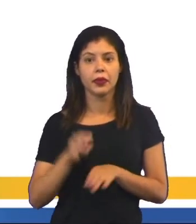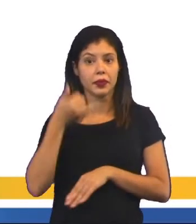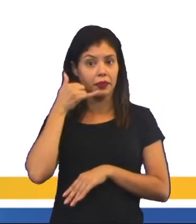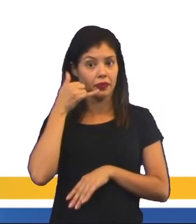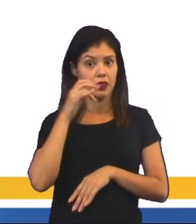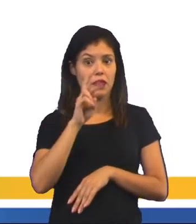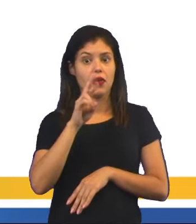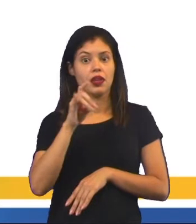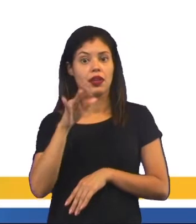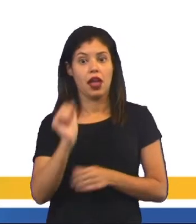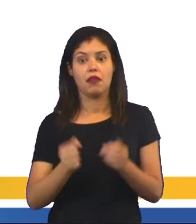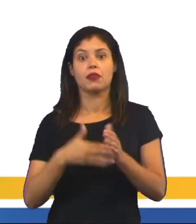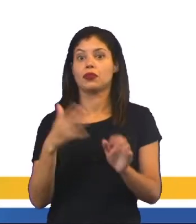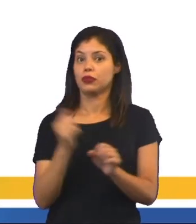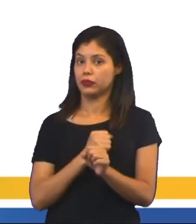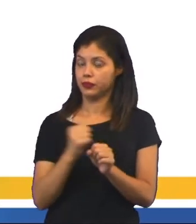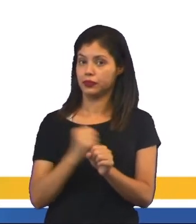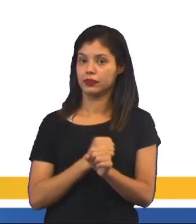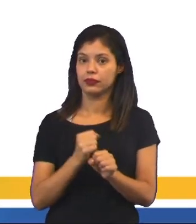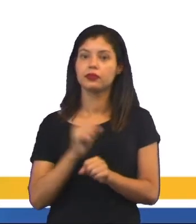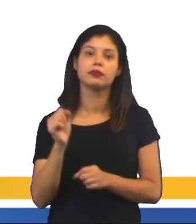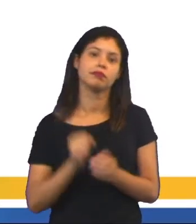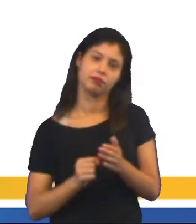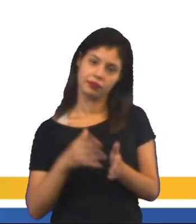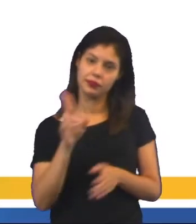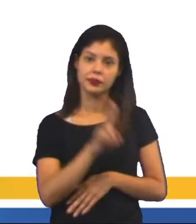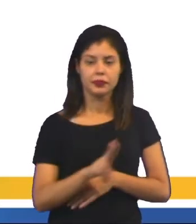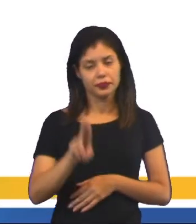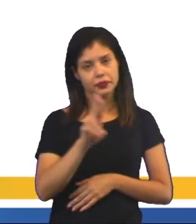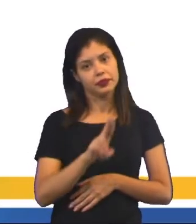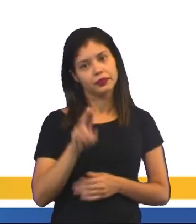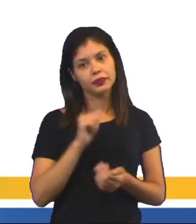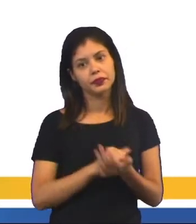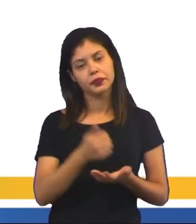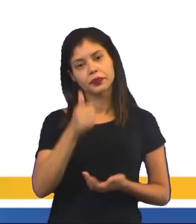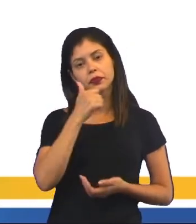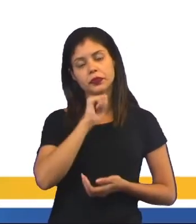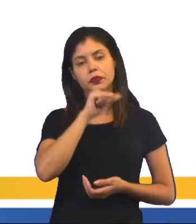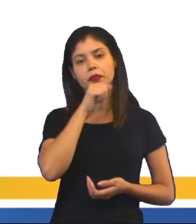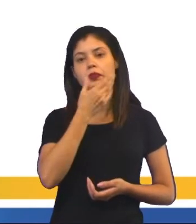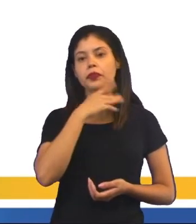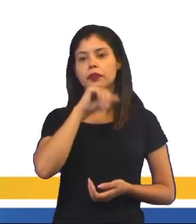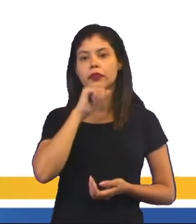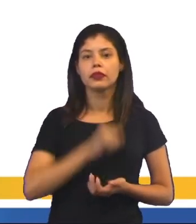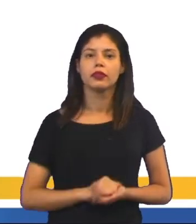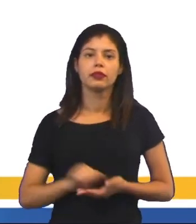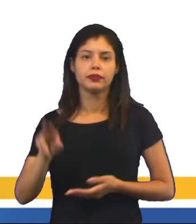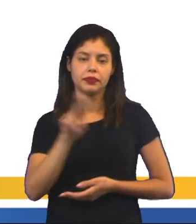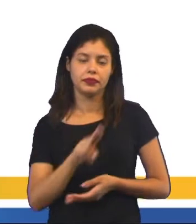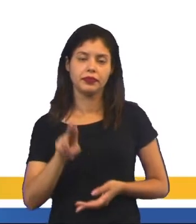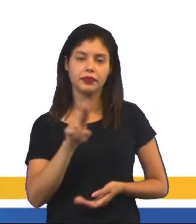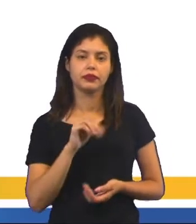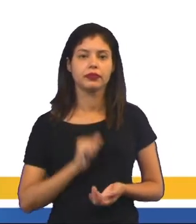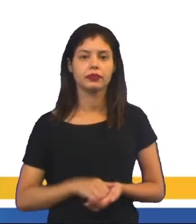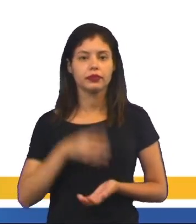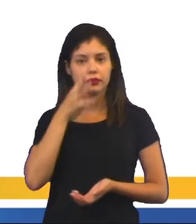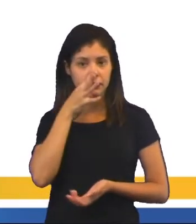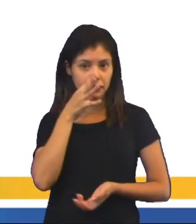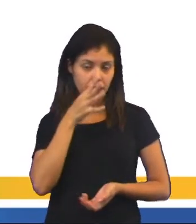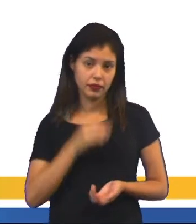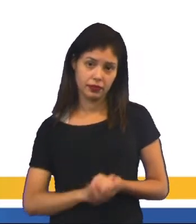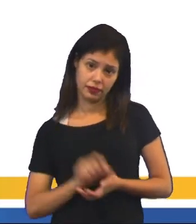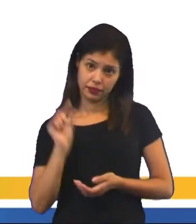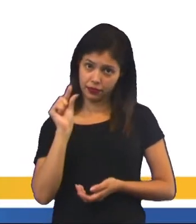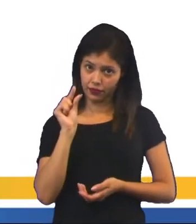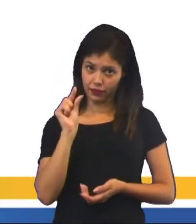orelhão, que por muitos anos, muitos dos seus pais que estão assistindo agora, andavam